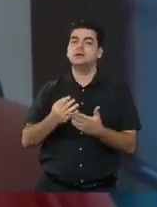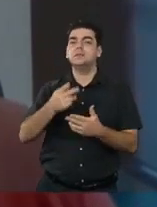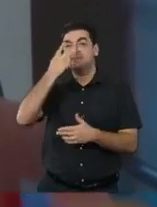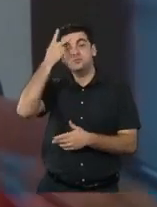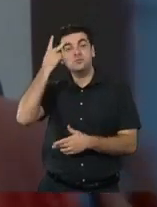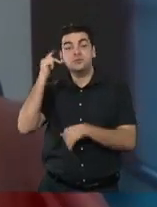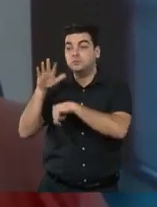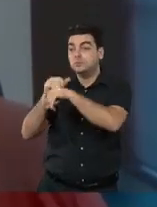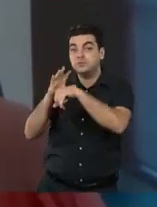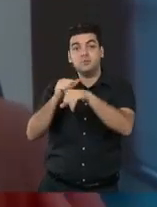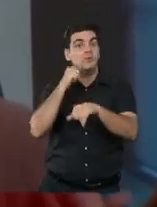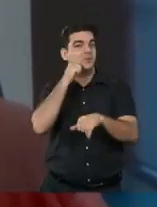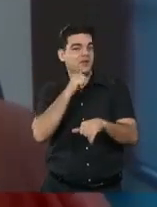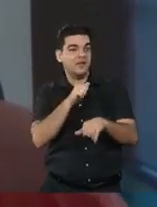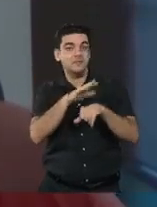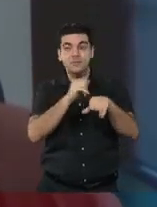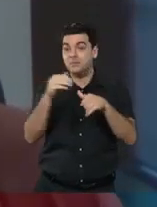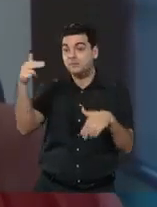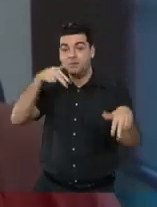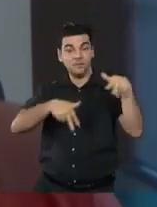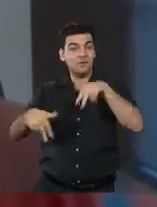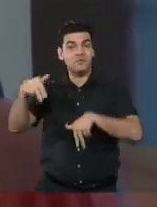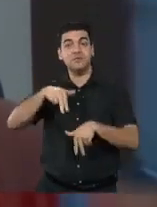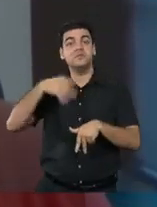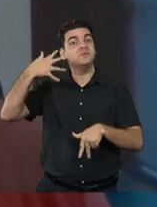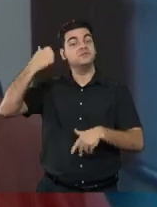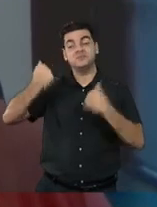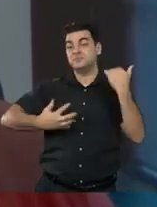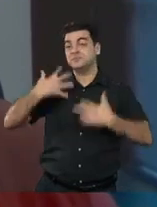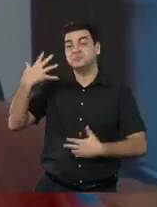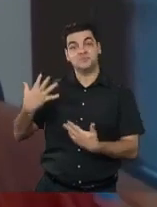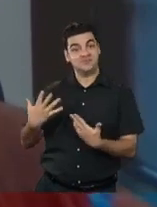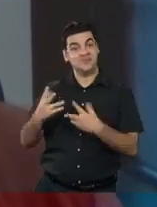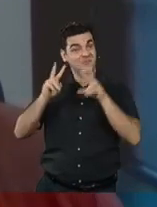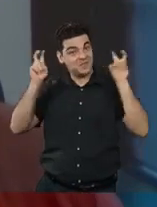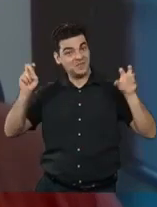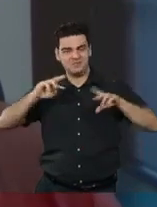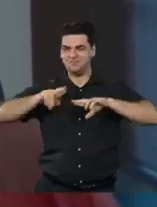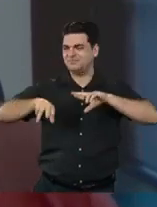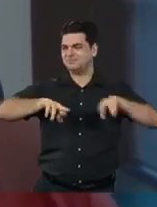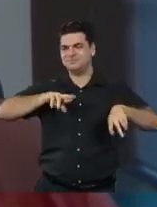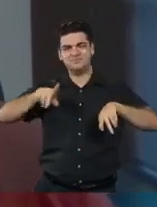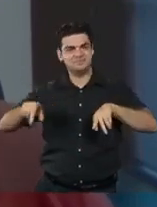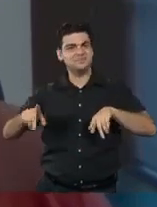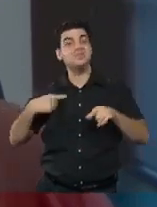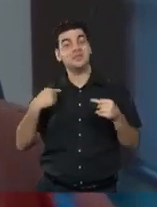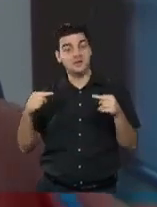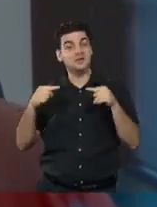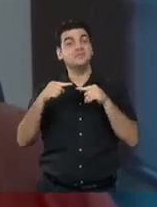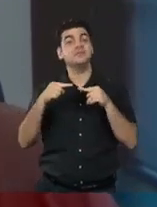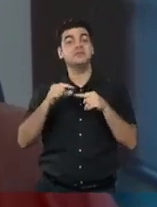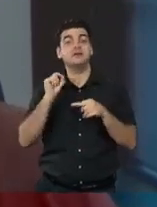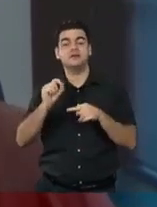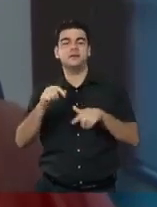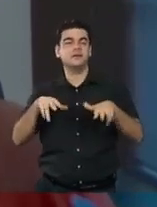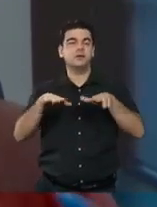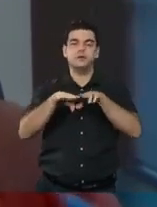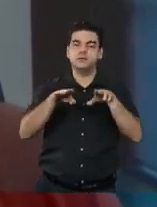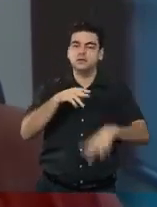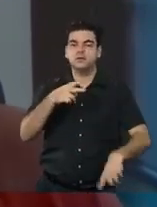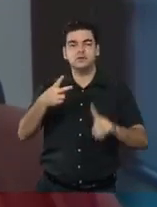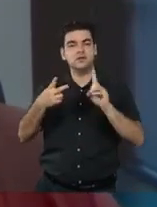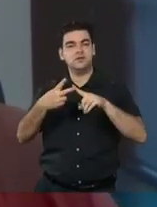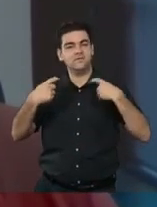personalidades femininas de destaque no Brasil se encontram para debater temas ligados à igualdade,